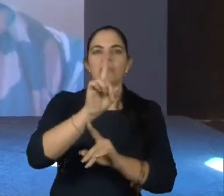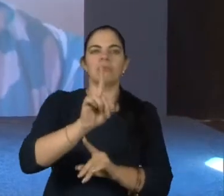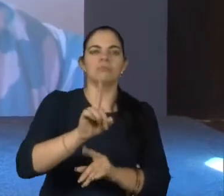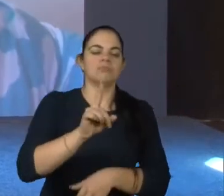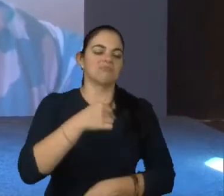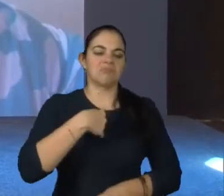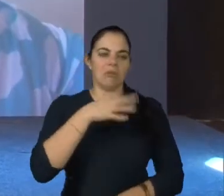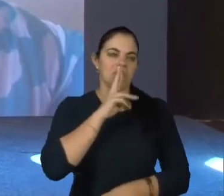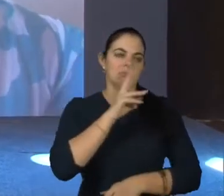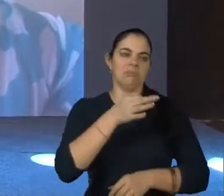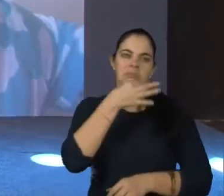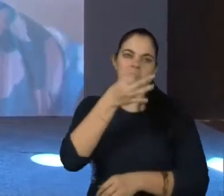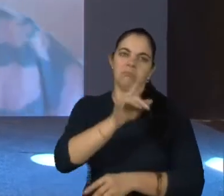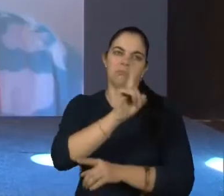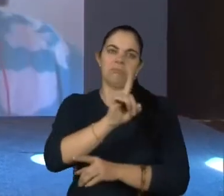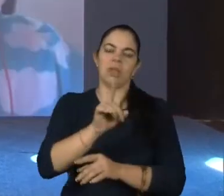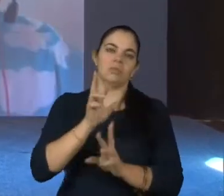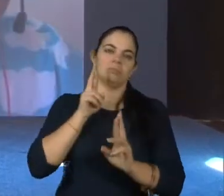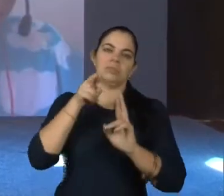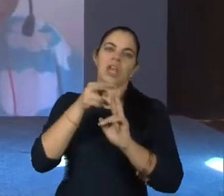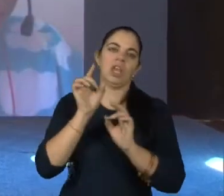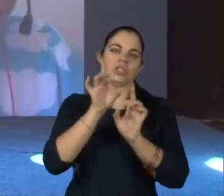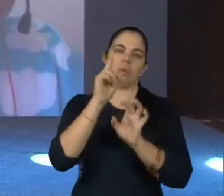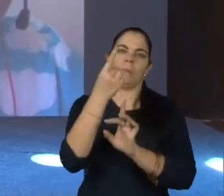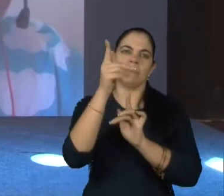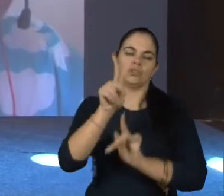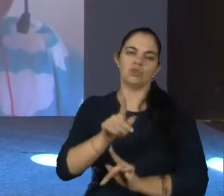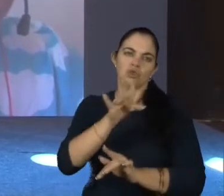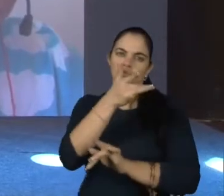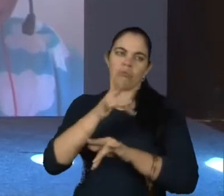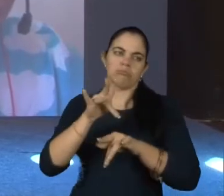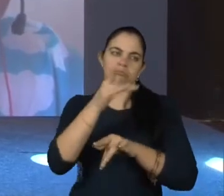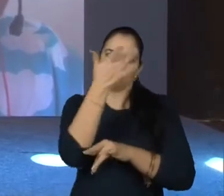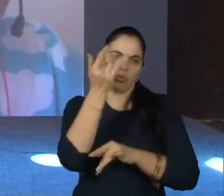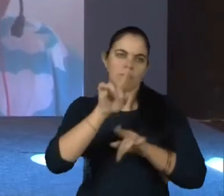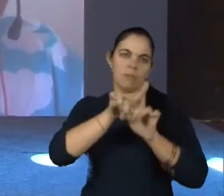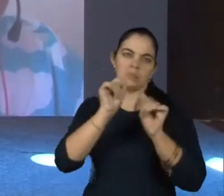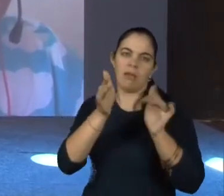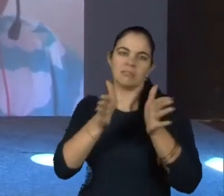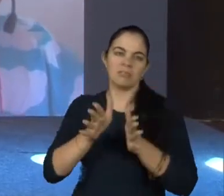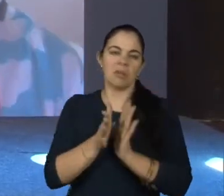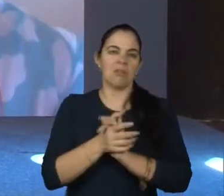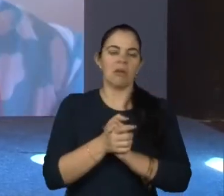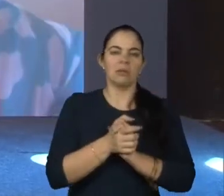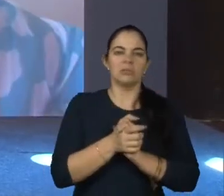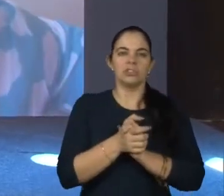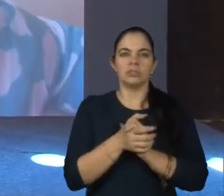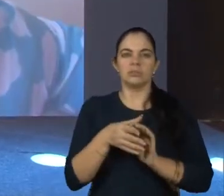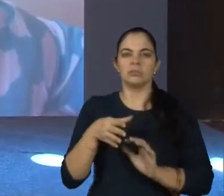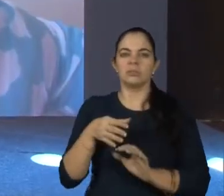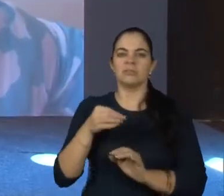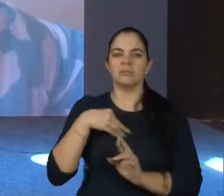Porque a representatividade, para mim, não é só referente a uma pessoa, mas sim, acessibilidade, me sentir